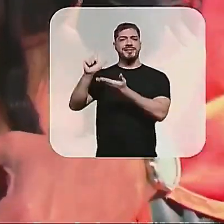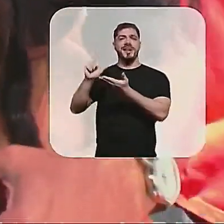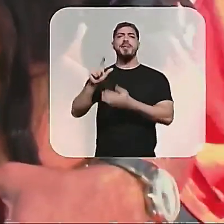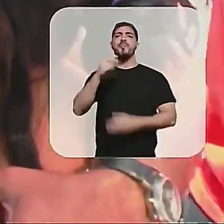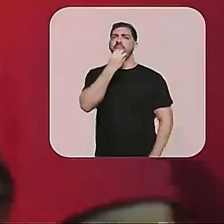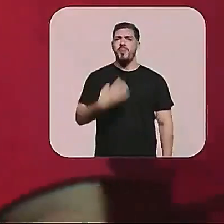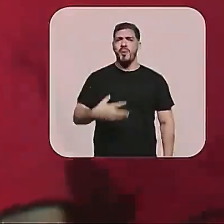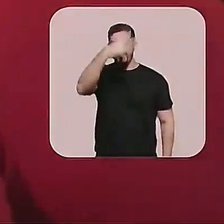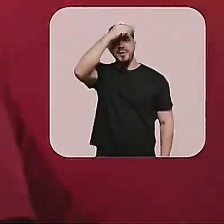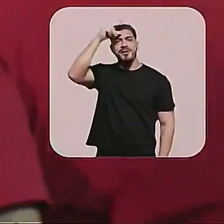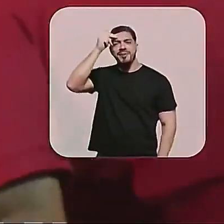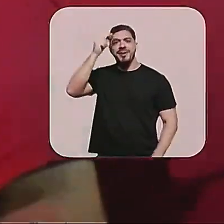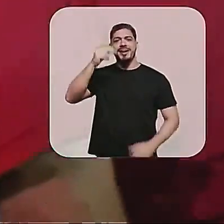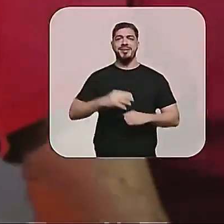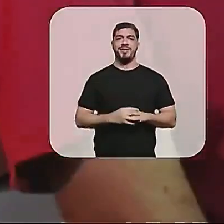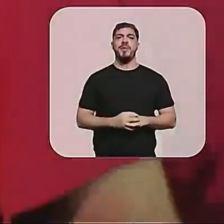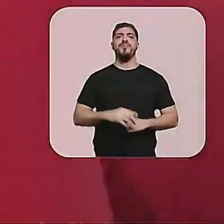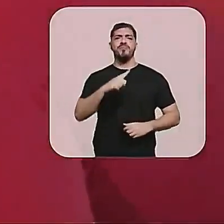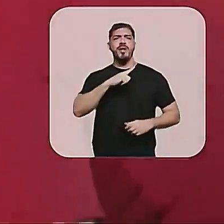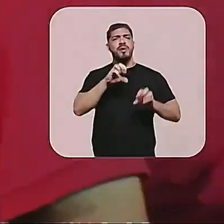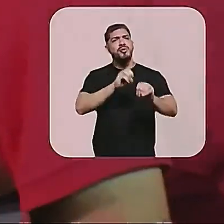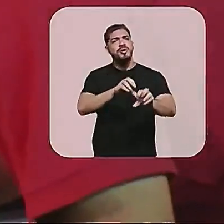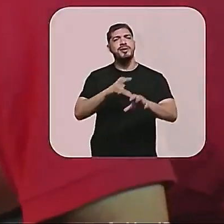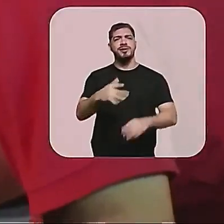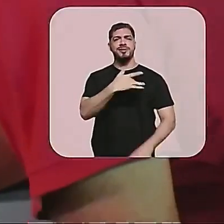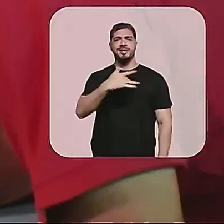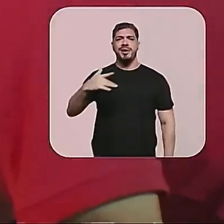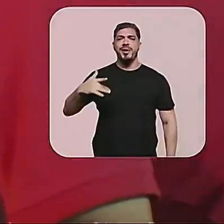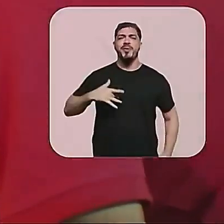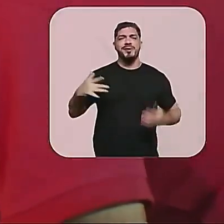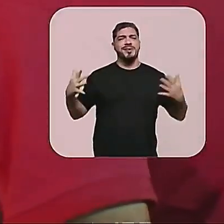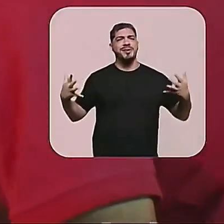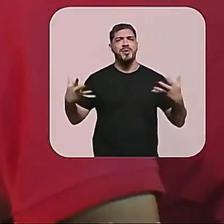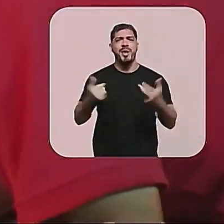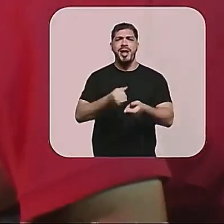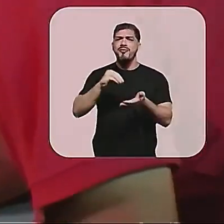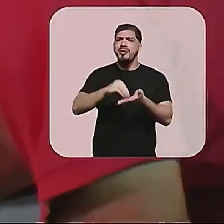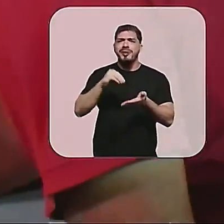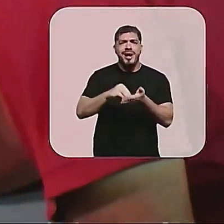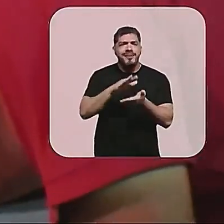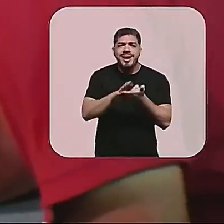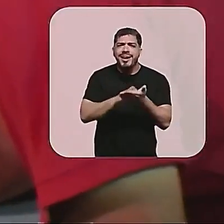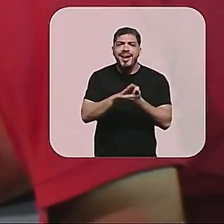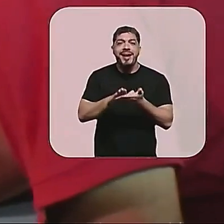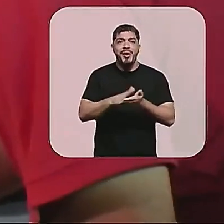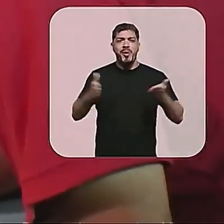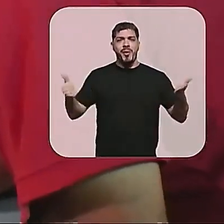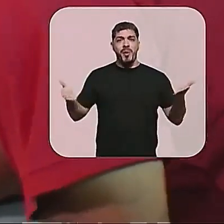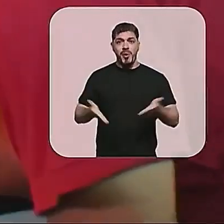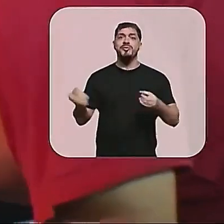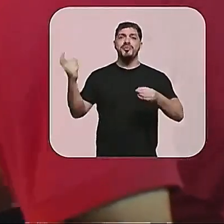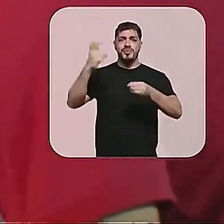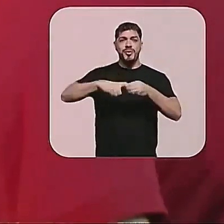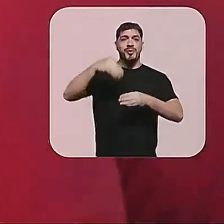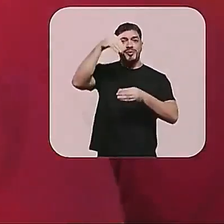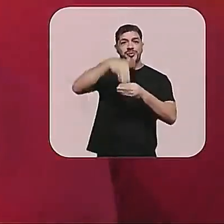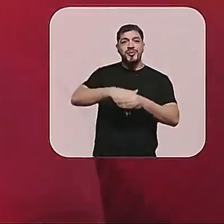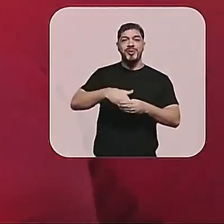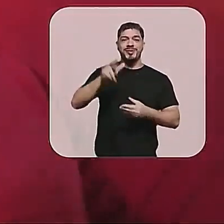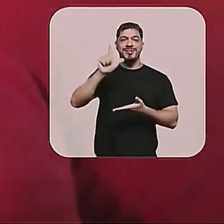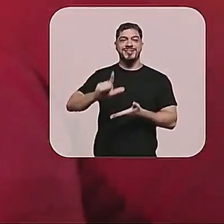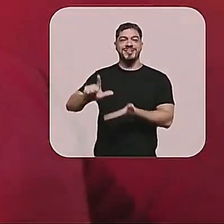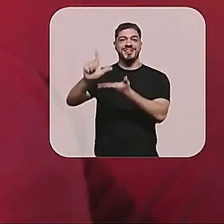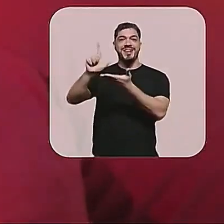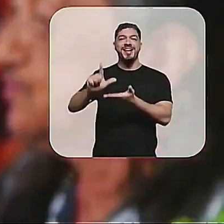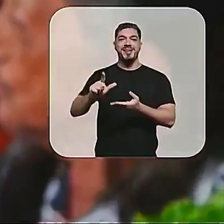prefeito. Teve educação e saúde. De qualidade. qualidade, não faltava nada. E hoje vamos repetir o voto pro senhor. Obrigado, meu amigo, de